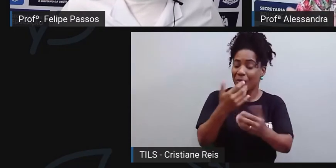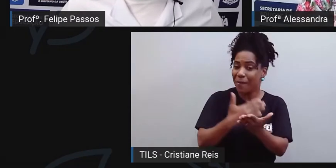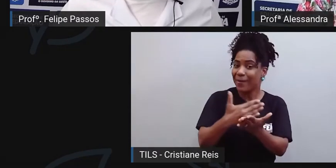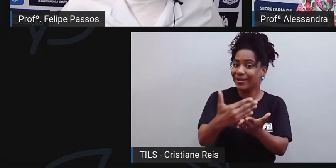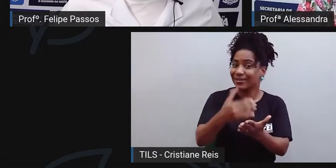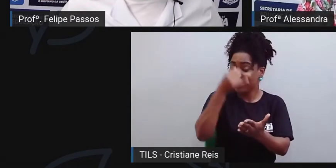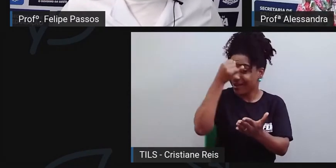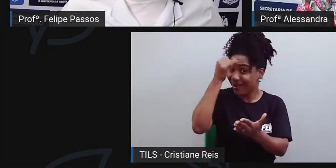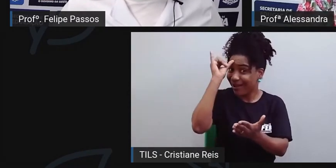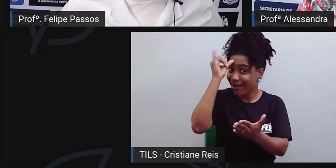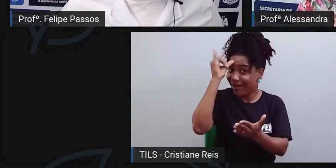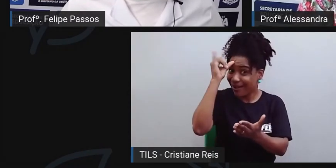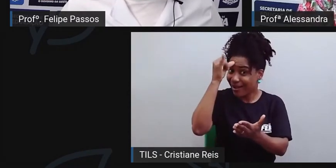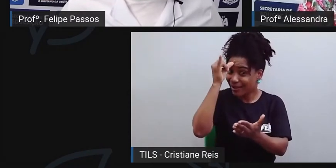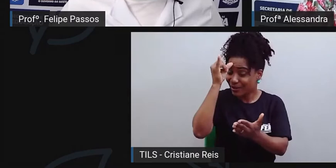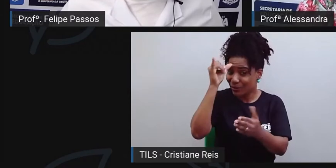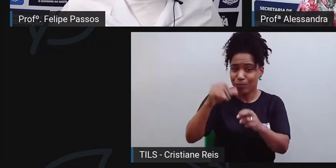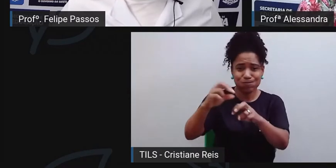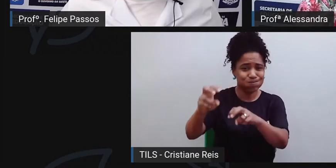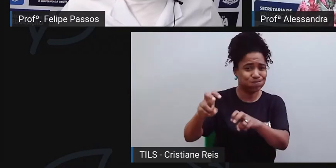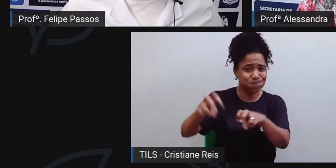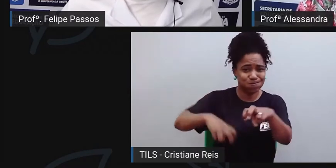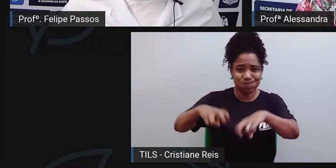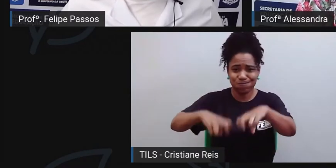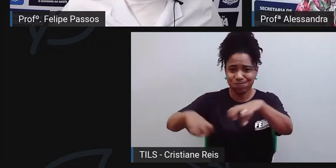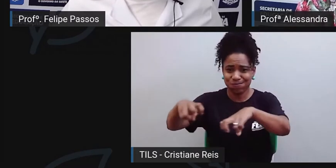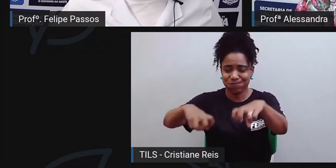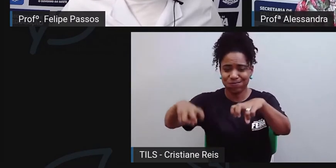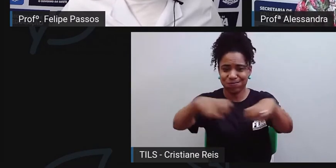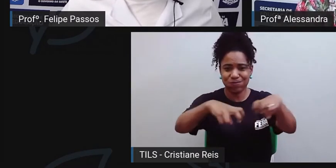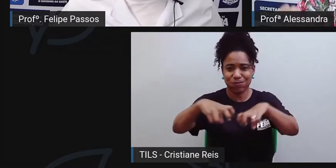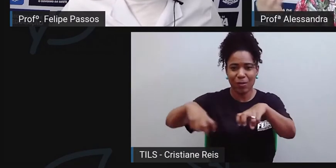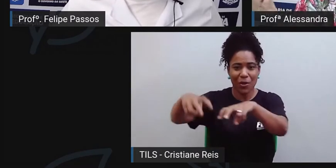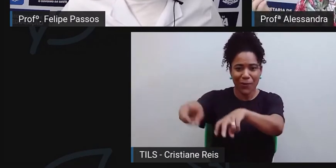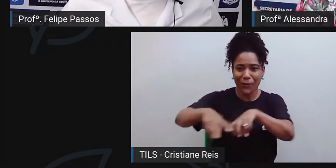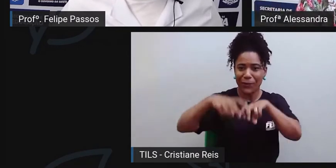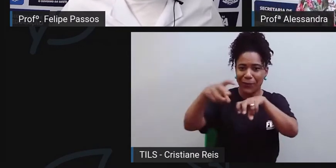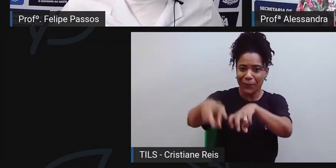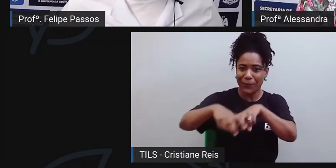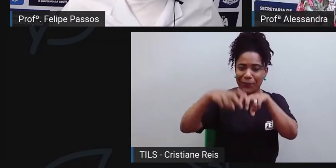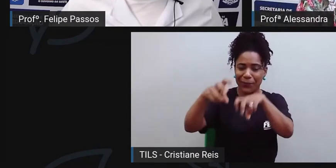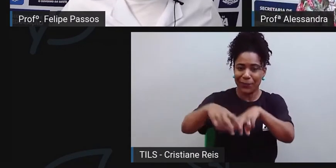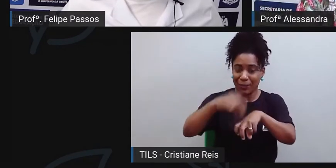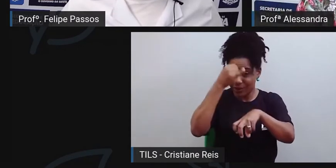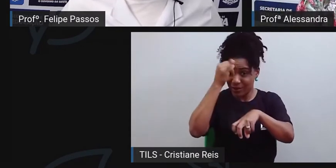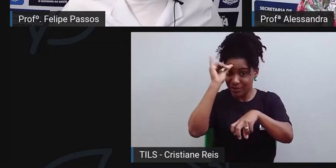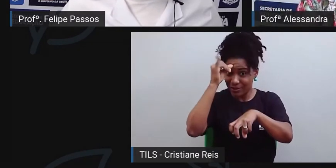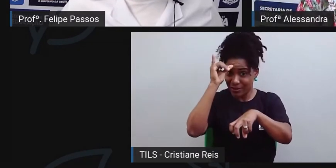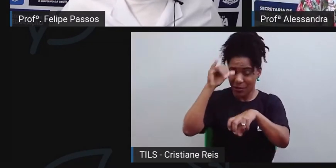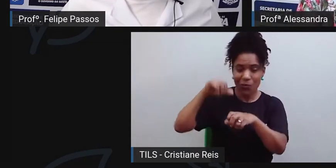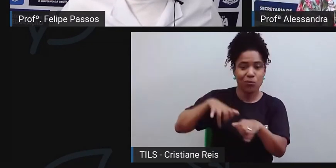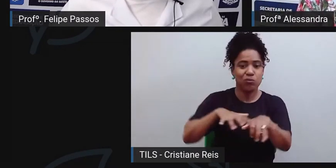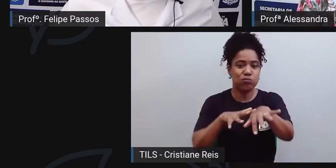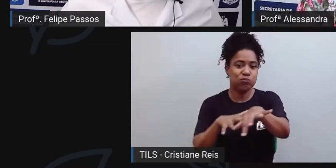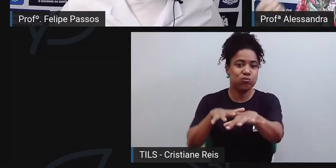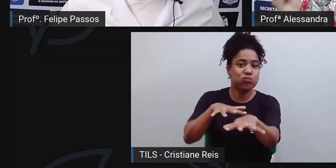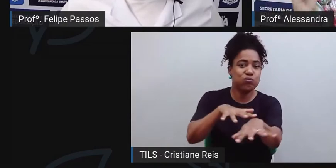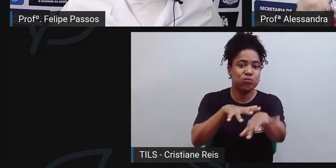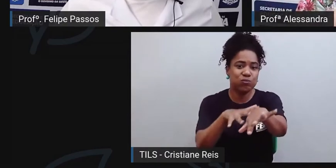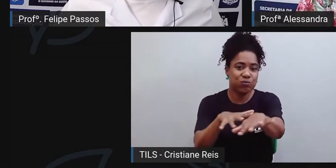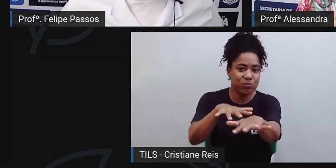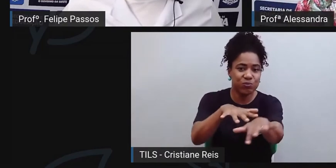E esses bois, eles fazem esse caminho até Salvador, que é onde vai ser comercializado.